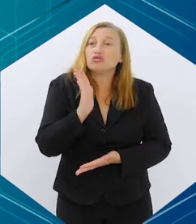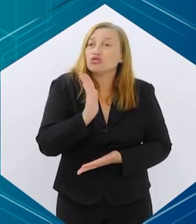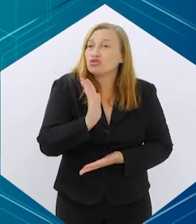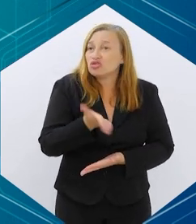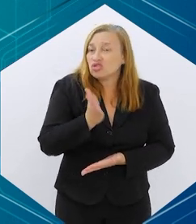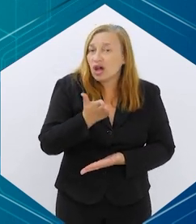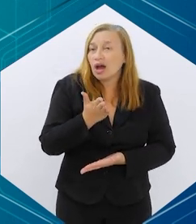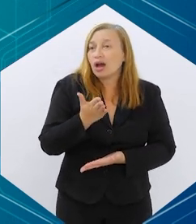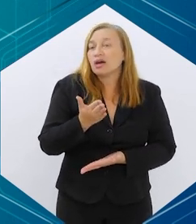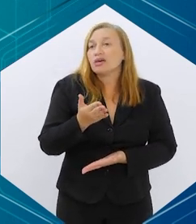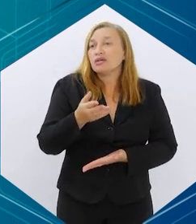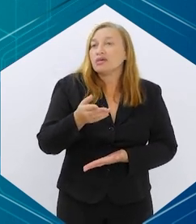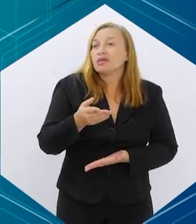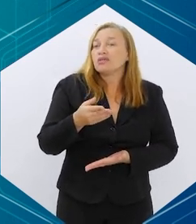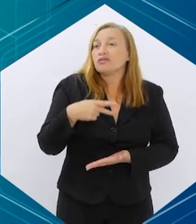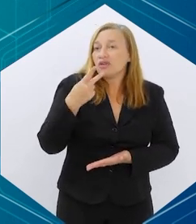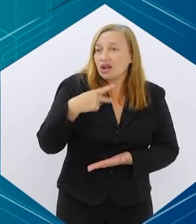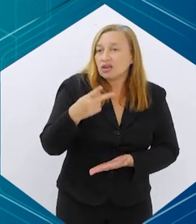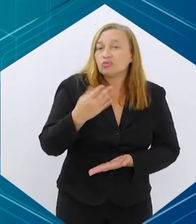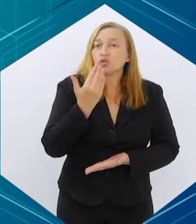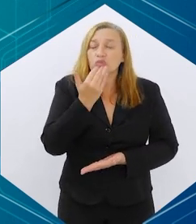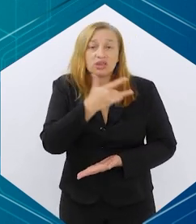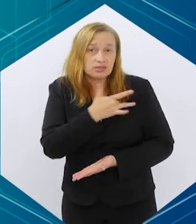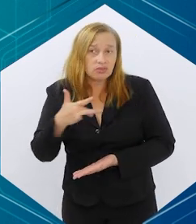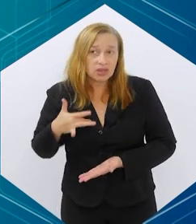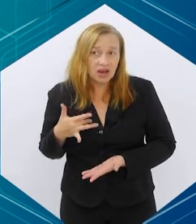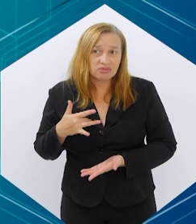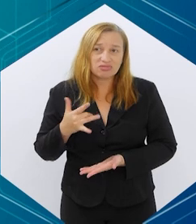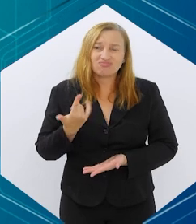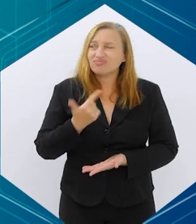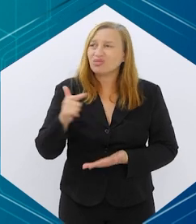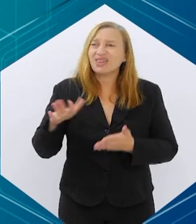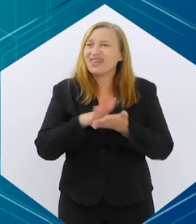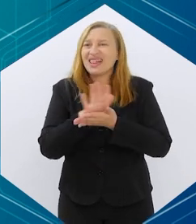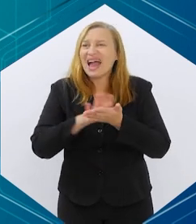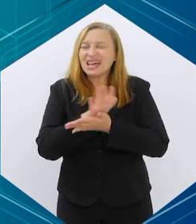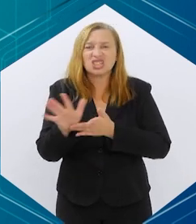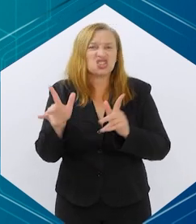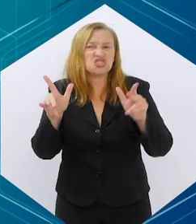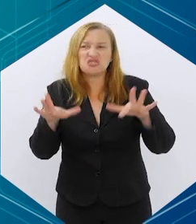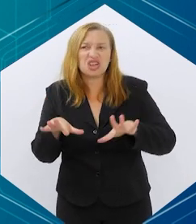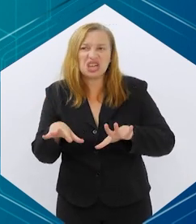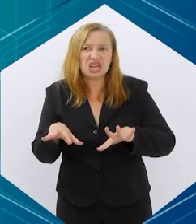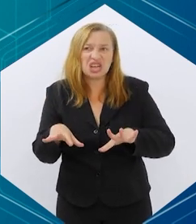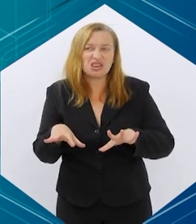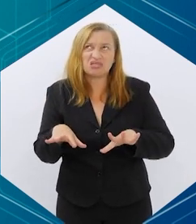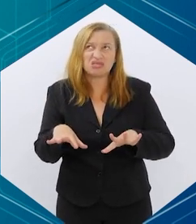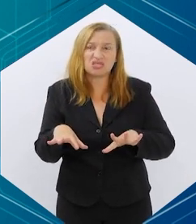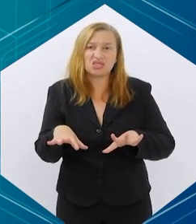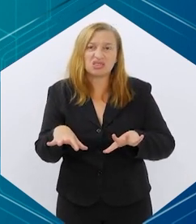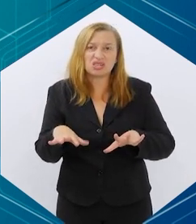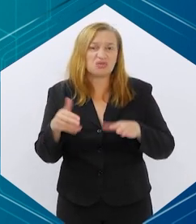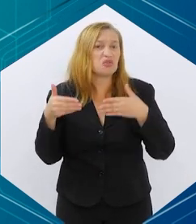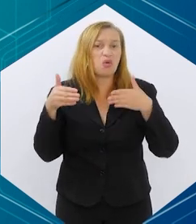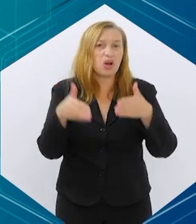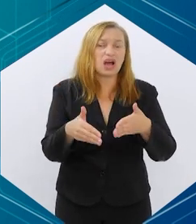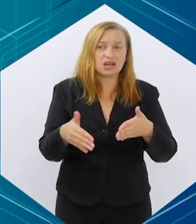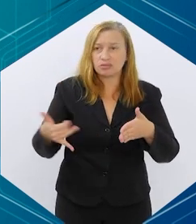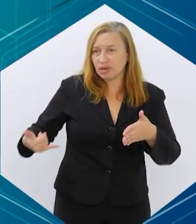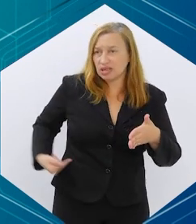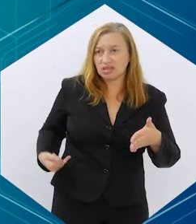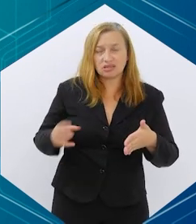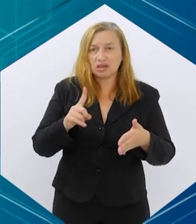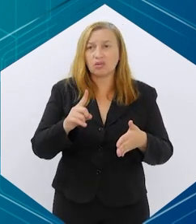gente já recomenda mesmo uma alimentação saudável. Não tem nada de diferente e específico para isso,